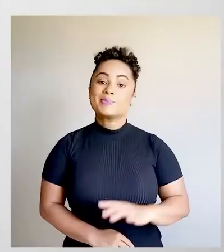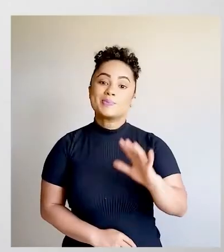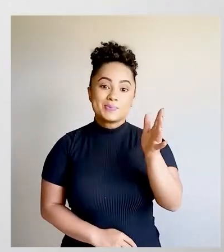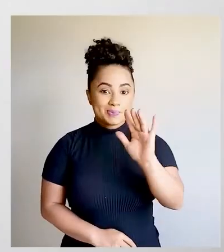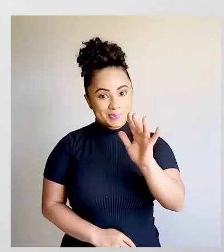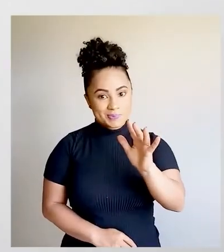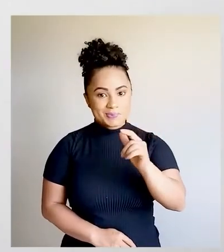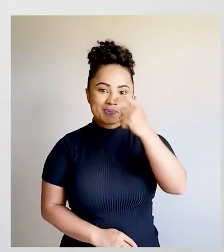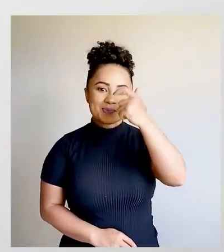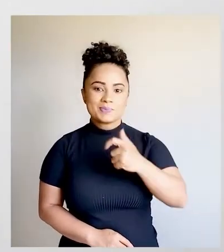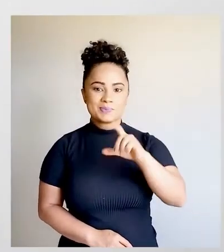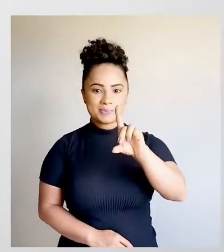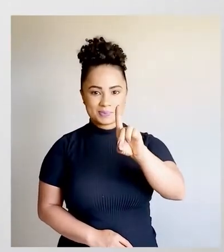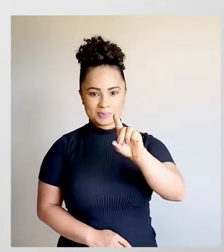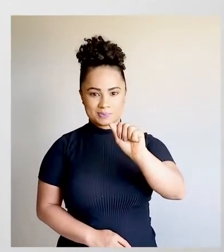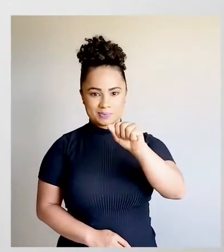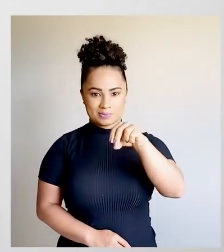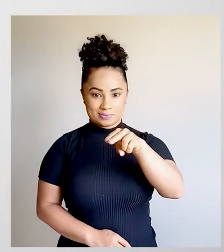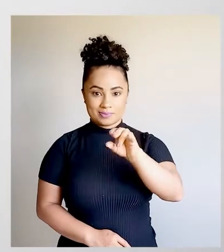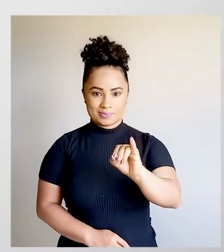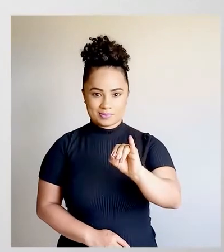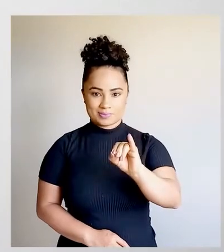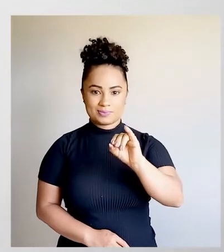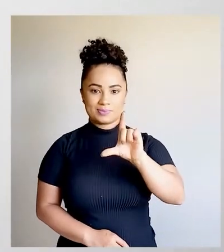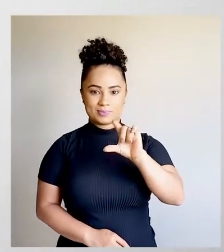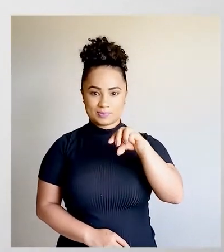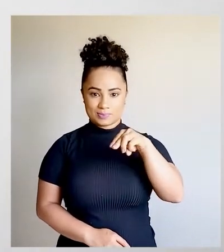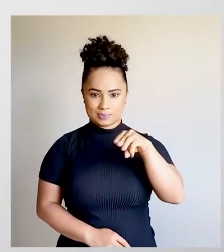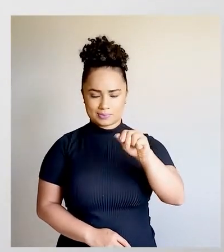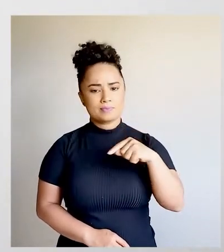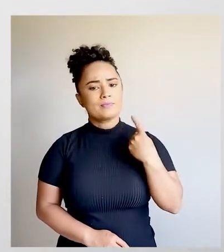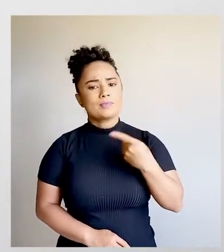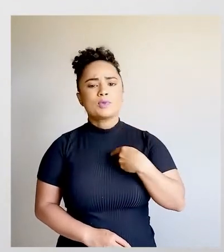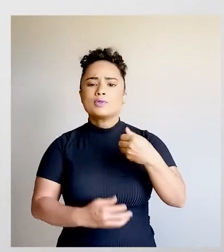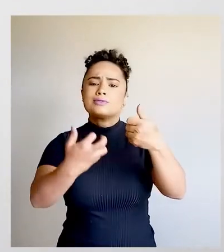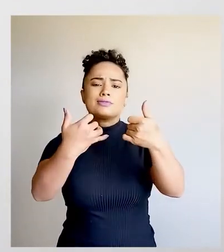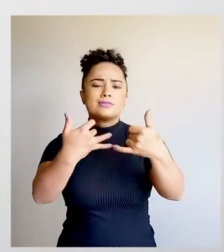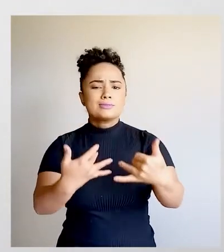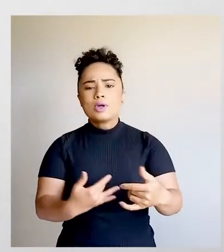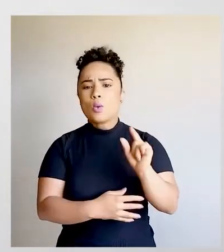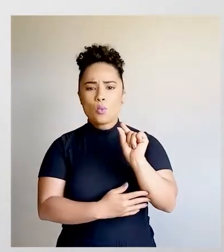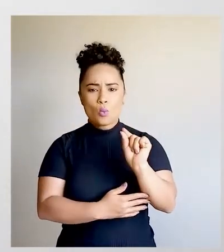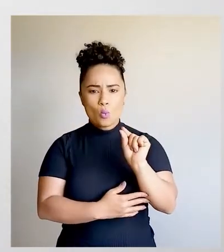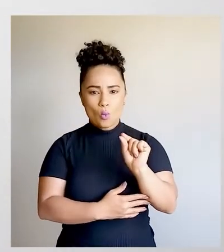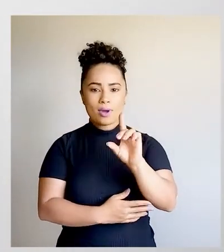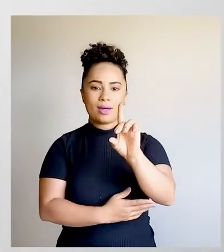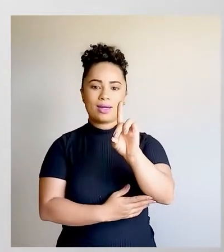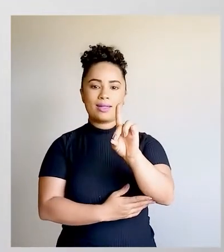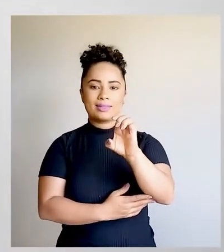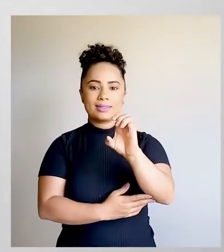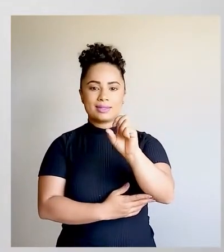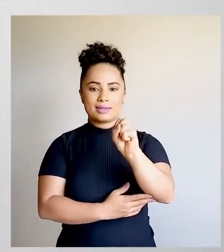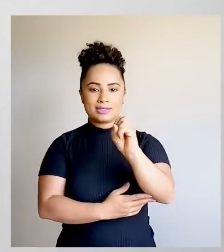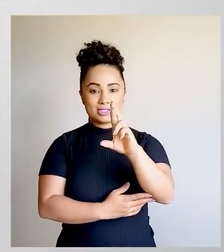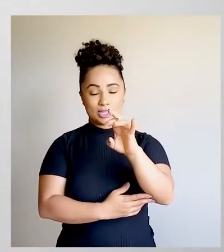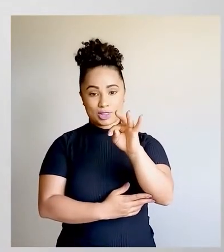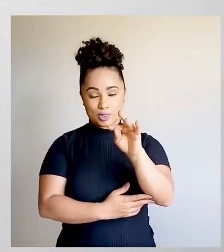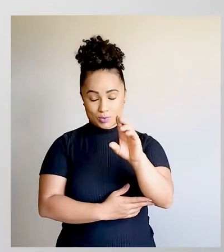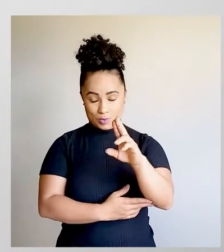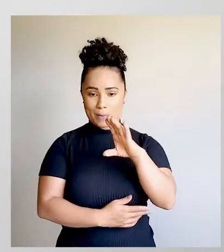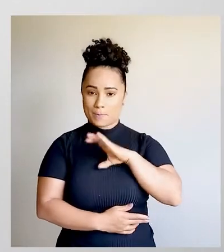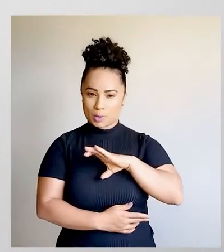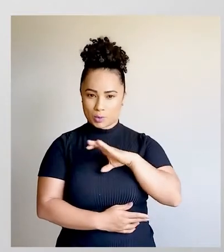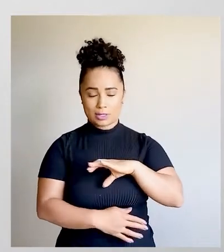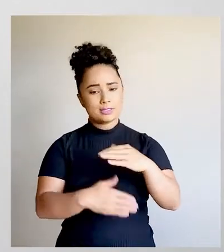Olá, eu sou a professora Dani Lima. Nós vamos falar um pouco sobre os descritores de língua portuguesa do nono ano para a prova